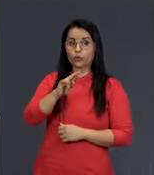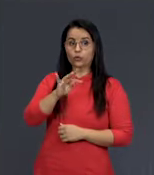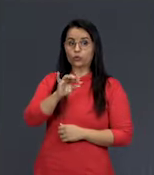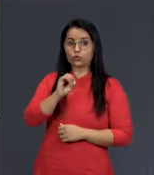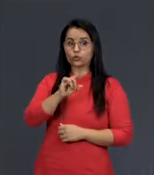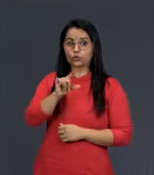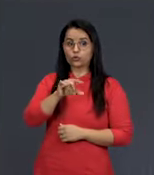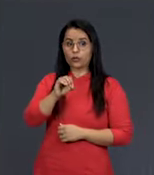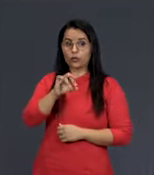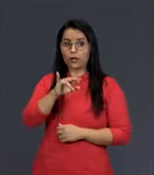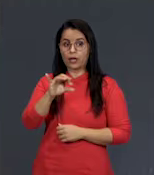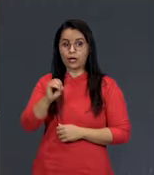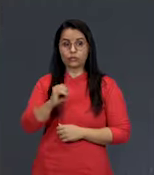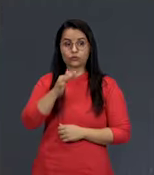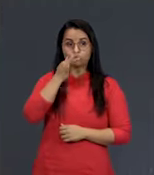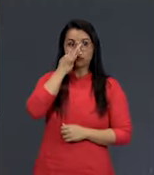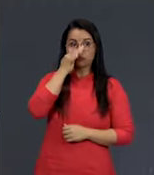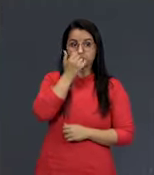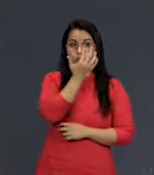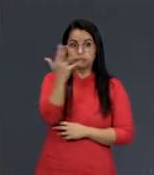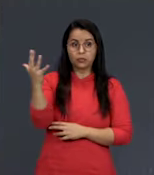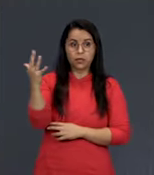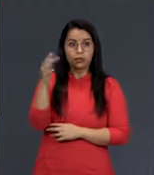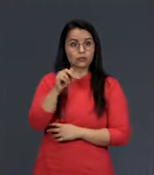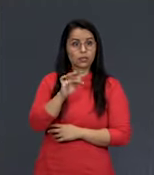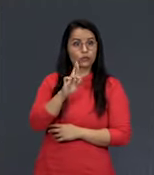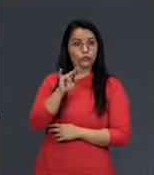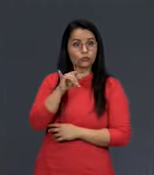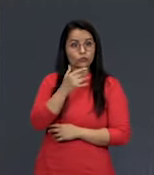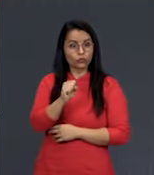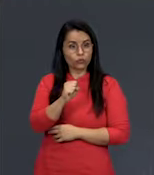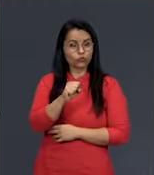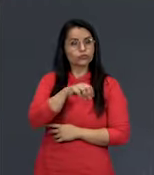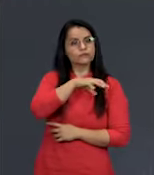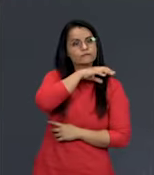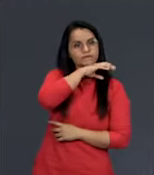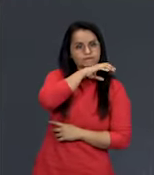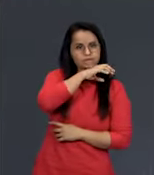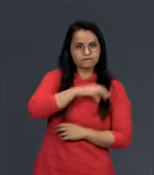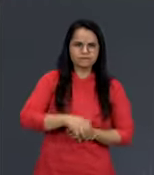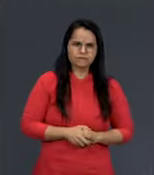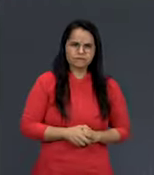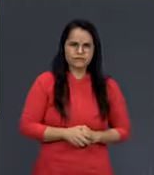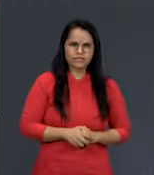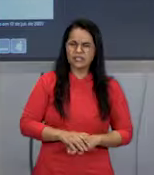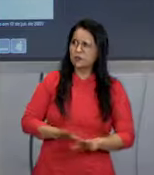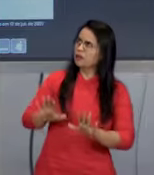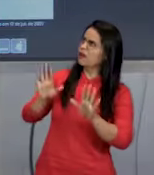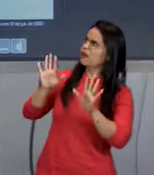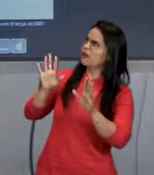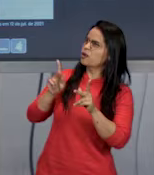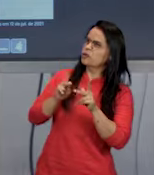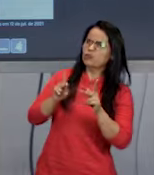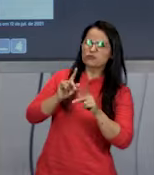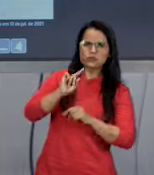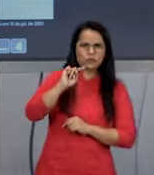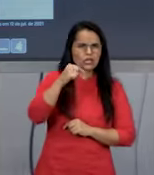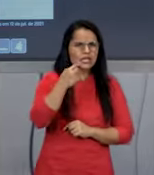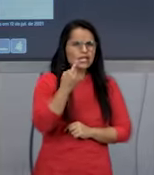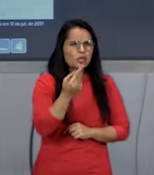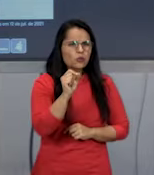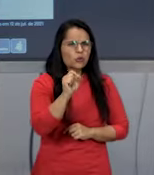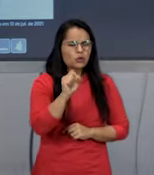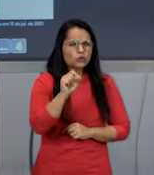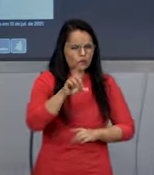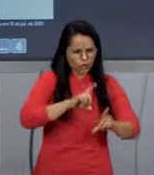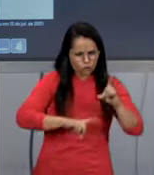das plantas, dos fungos e dos animais. Ah, professora, depois dos